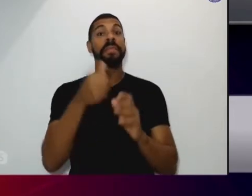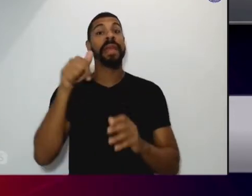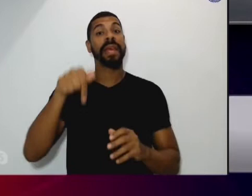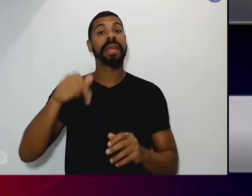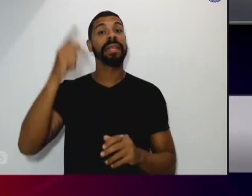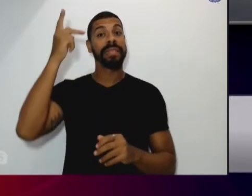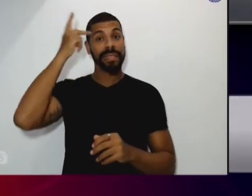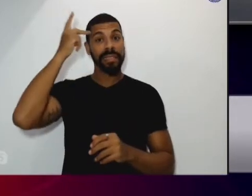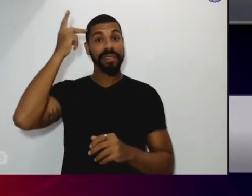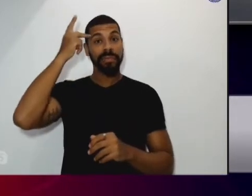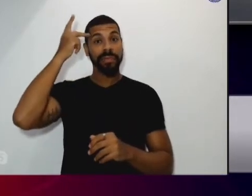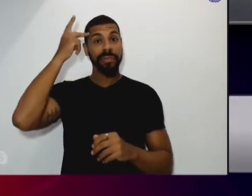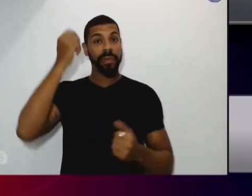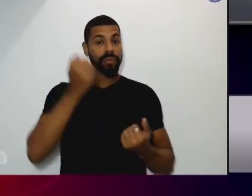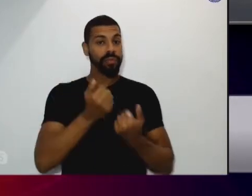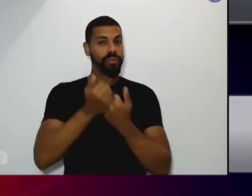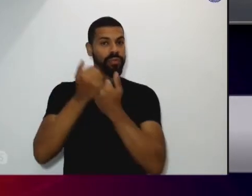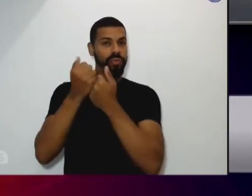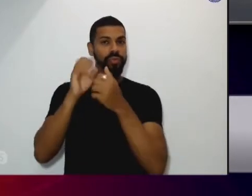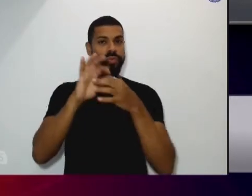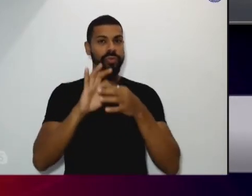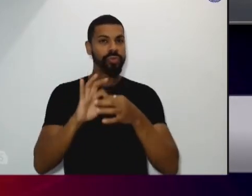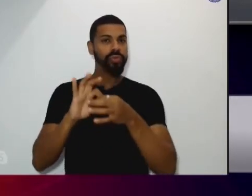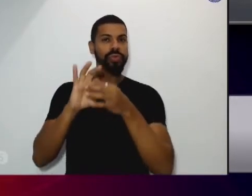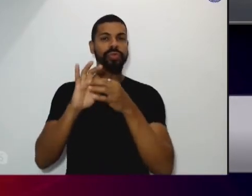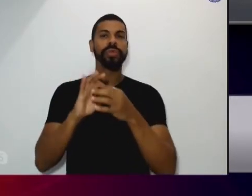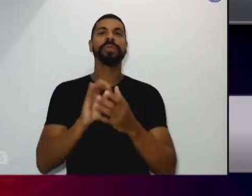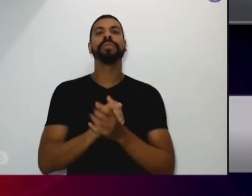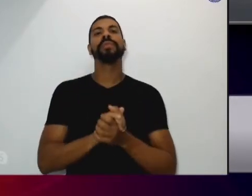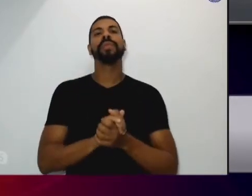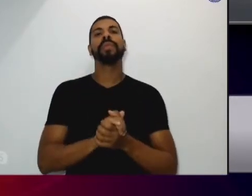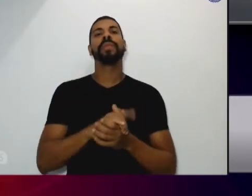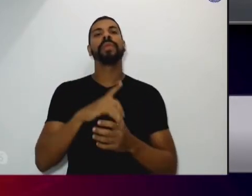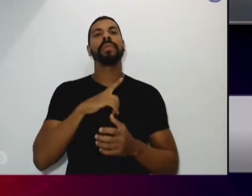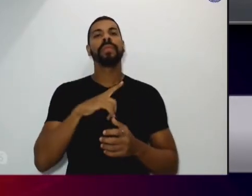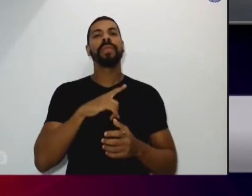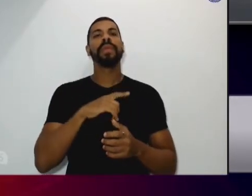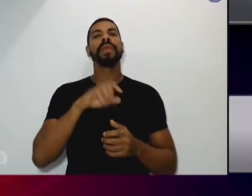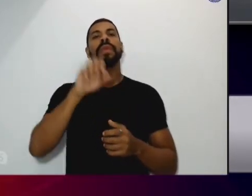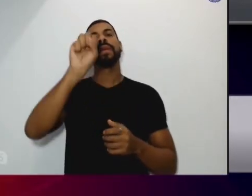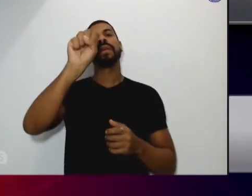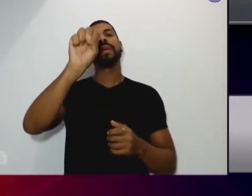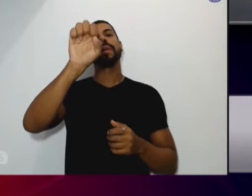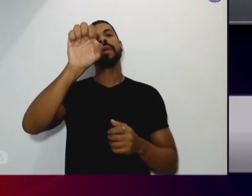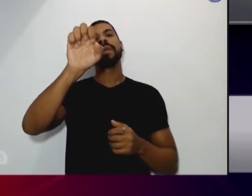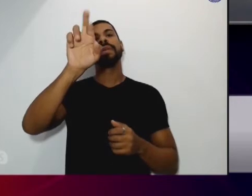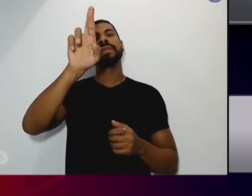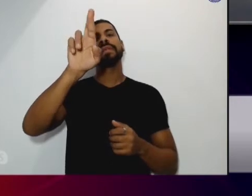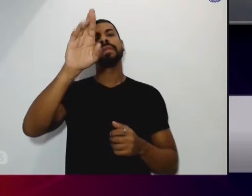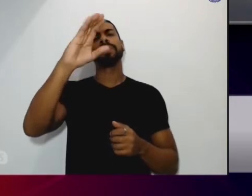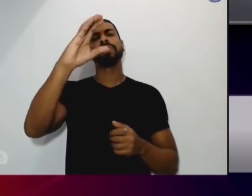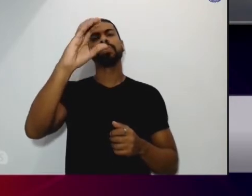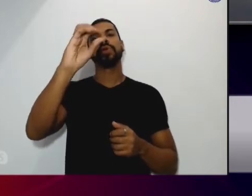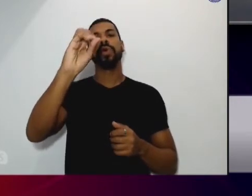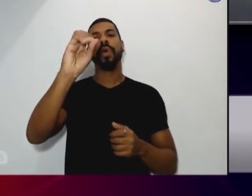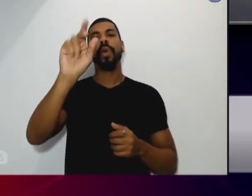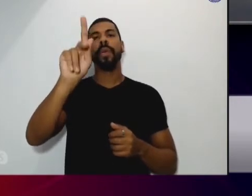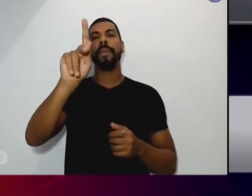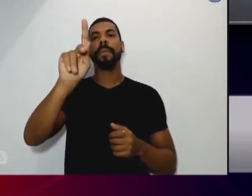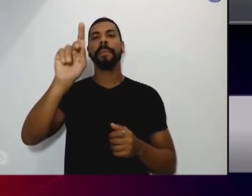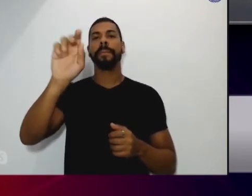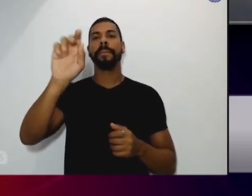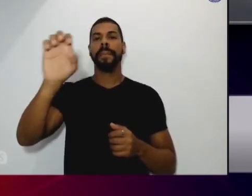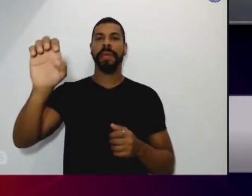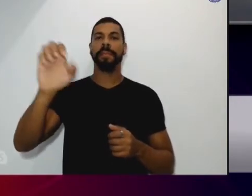em parceria fazendo em parceria com a Sescop com o Serviço Nacional de Aprendizagem e Cooperativismo junto com a FEBRACT a